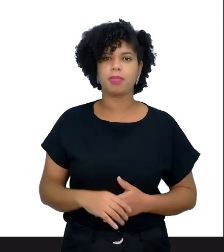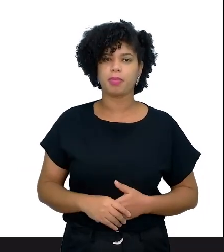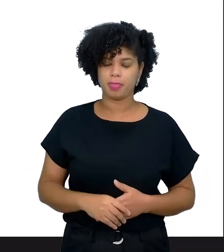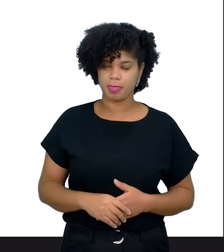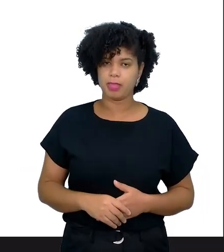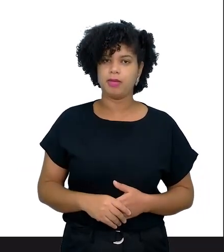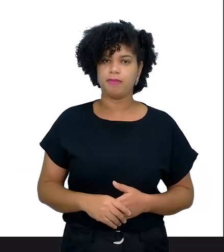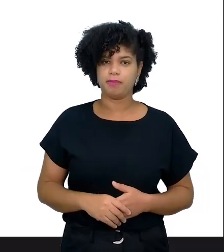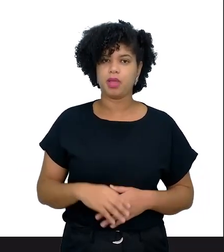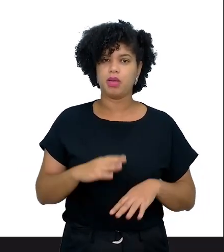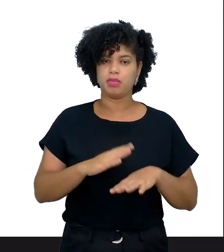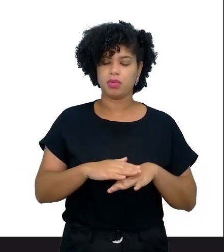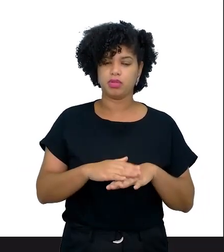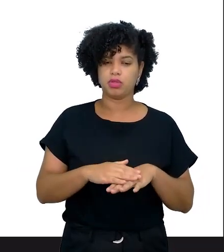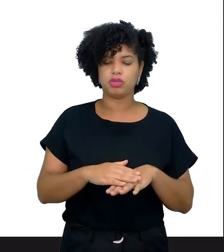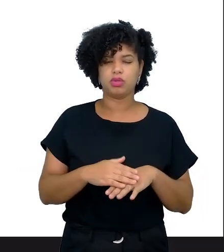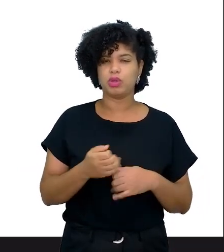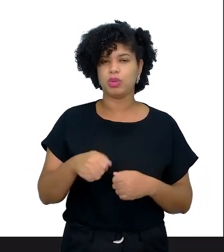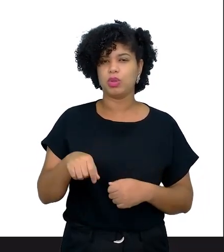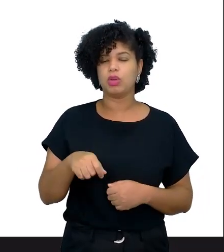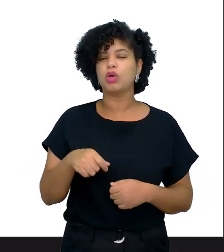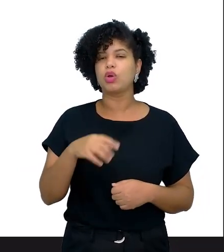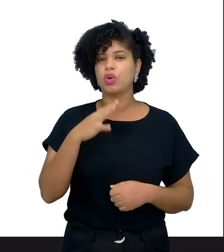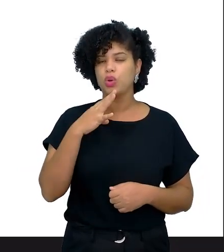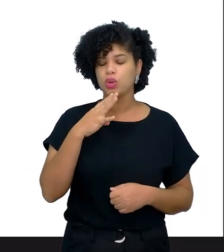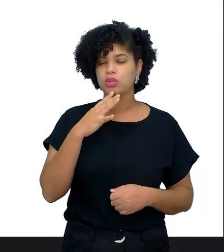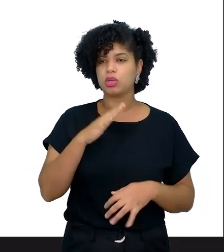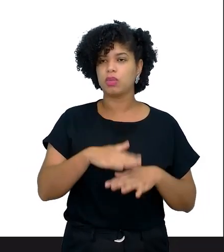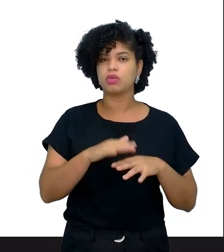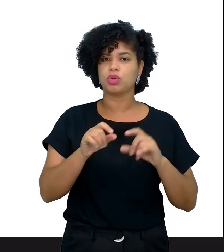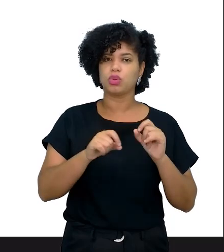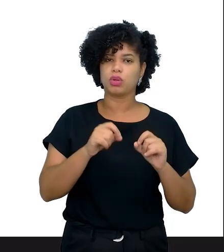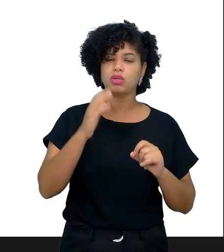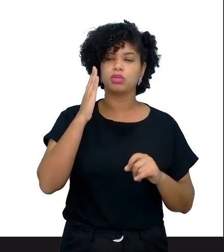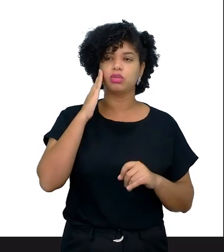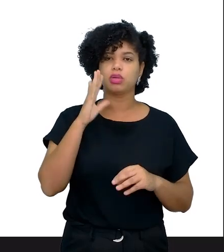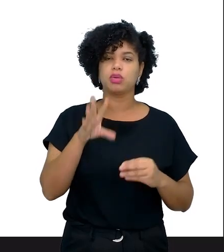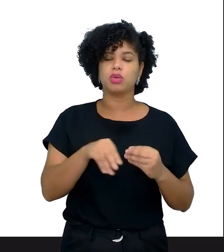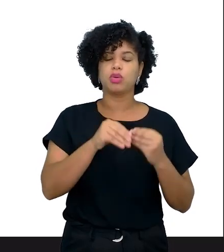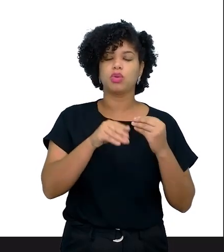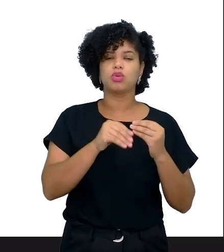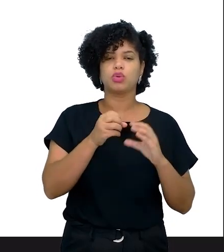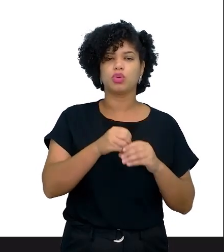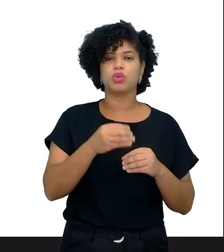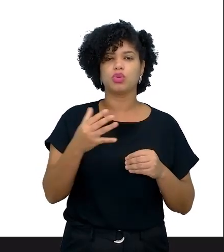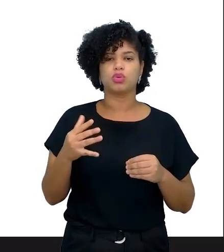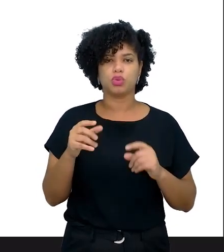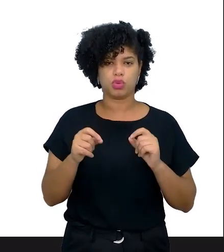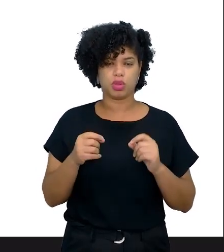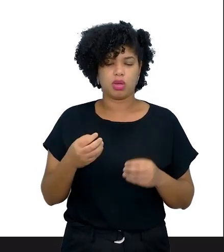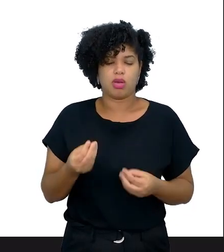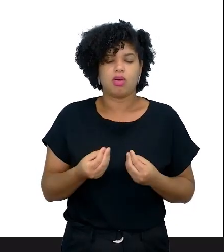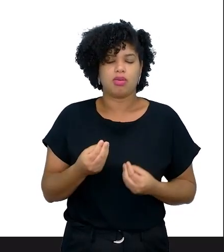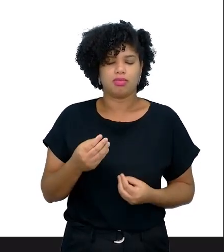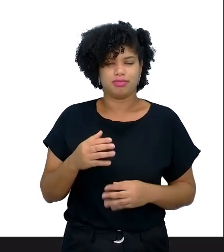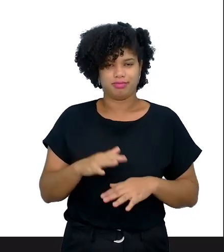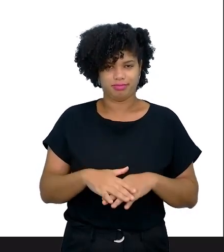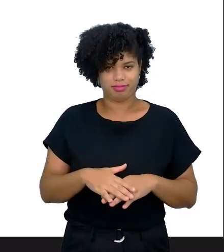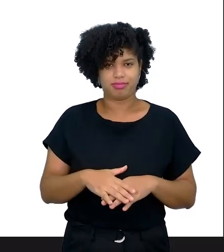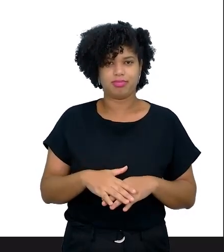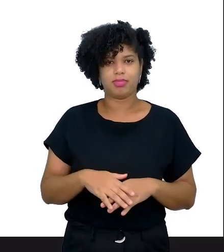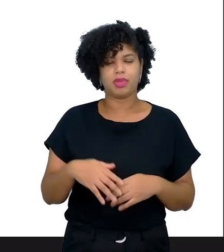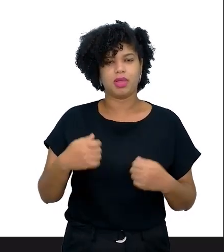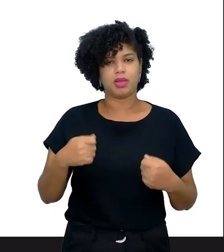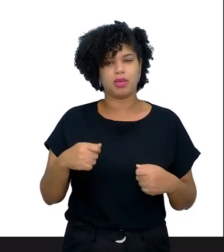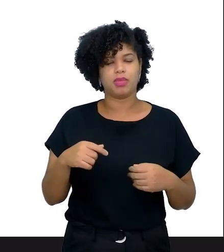pra ele desenvolver essa habilidade essencial, eu tenho que conhecer o que está se propondo, quais são os conteúdos que eu vou trabalhar e de que maneira que eu vou trabalhar. Então, eu tenho